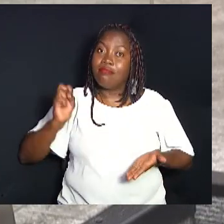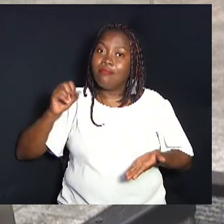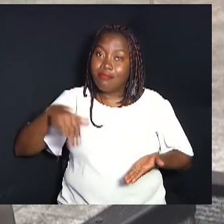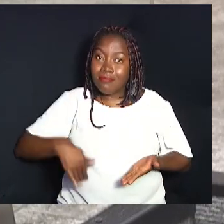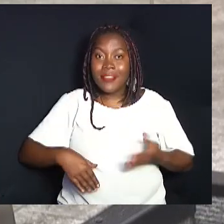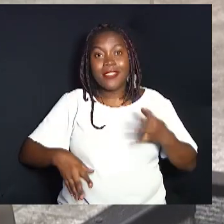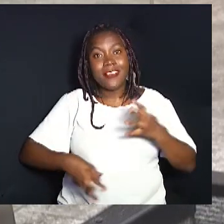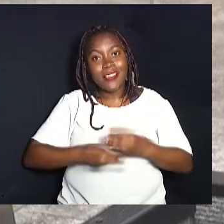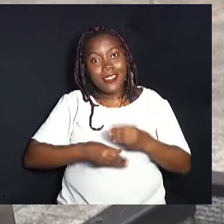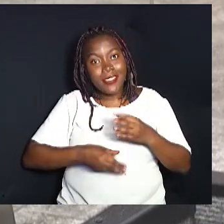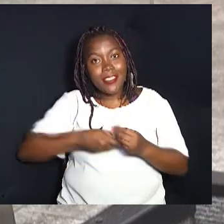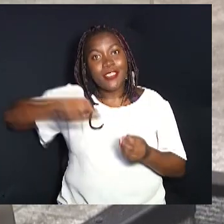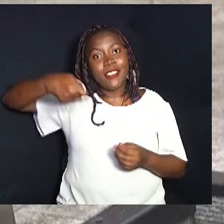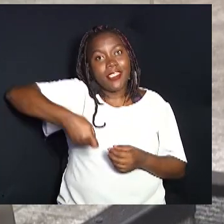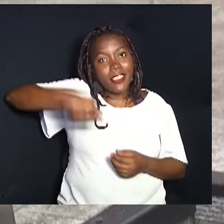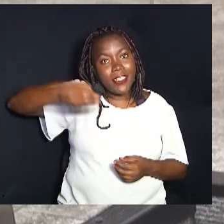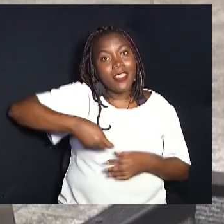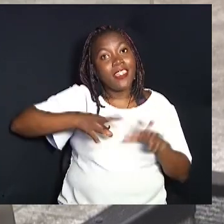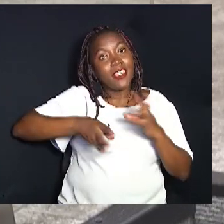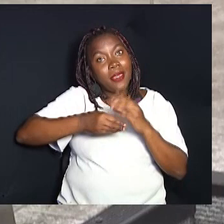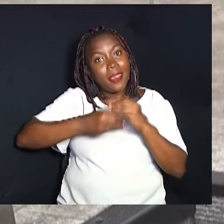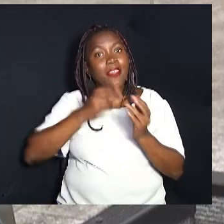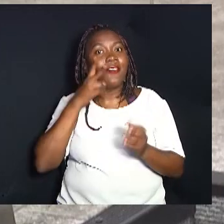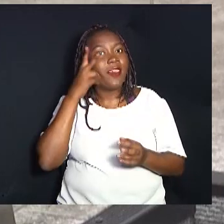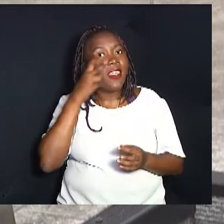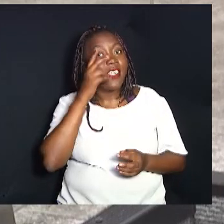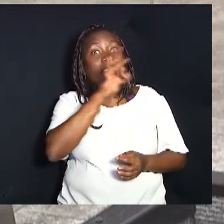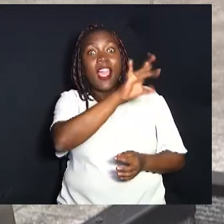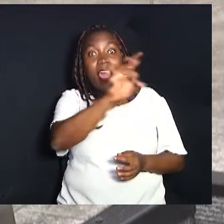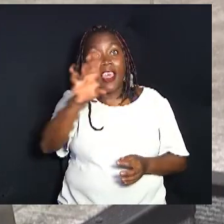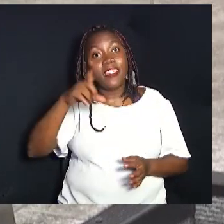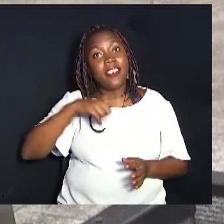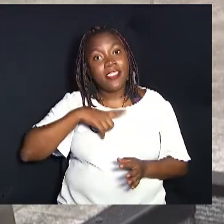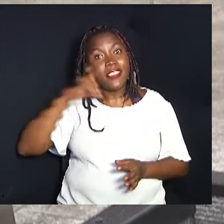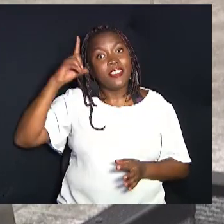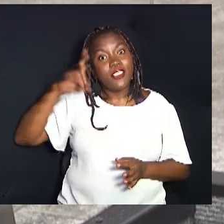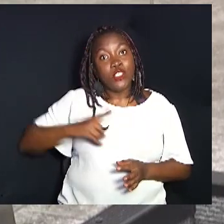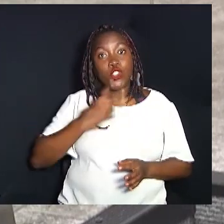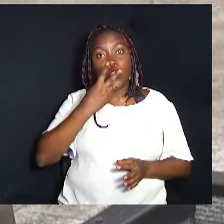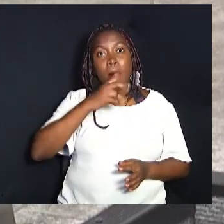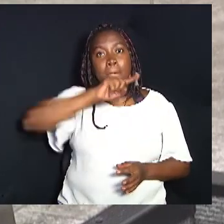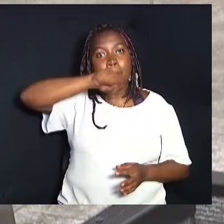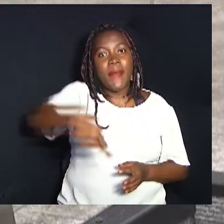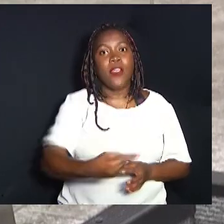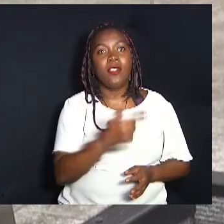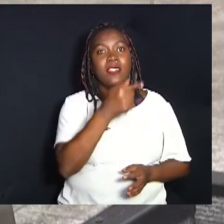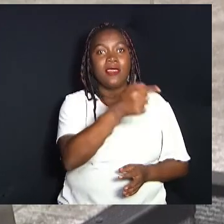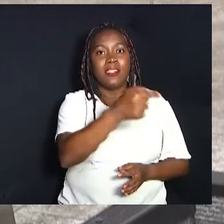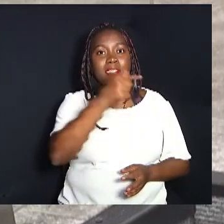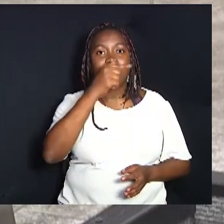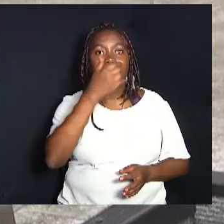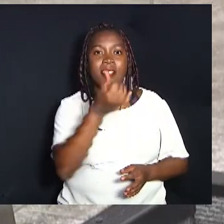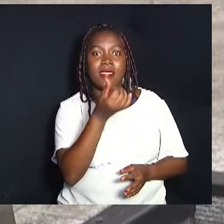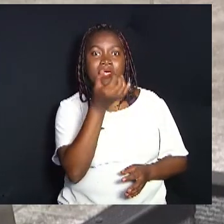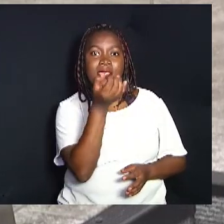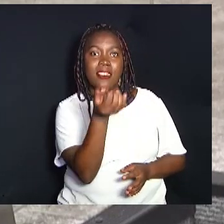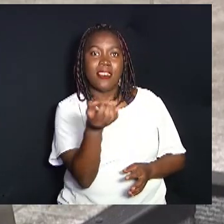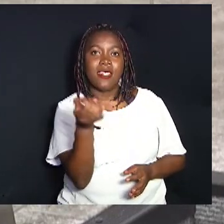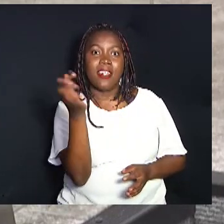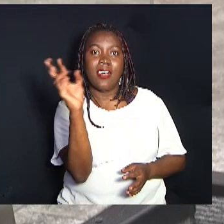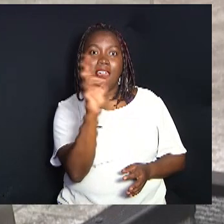Aí sim, já com as emendas impositivas, as emendas dos vereadores. Cada vereador tem direito ali a R 2,7 milhões